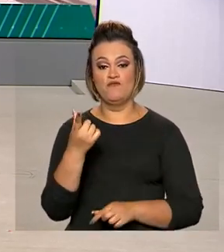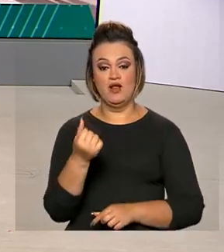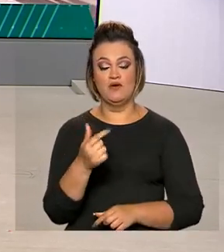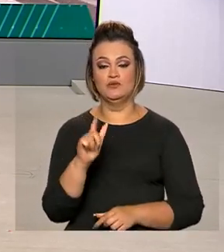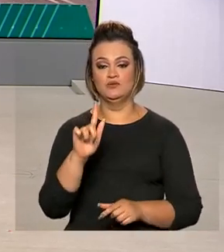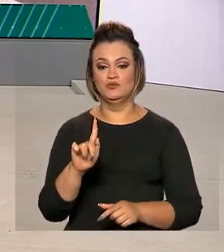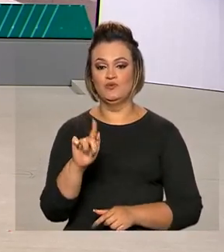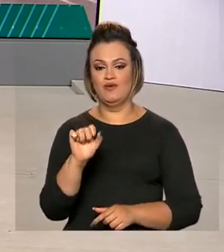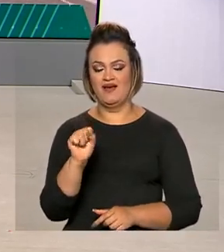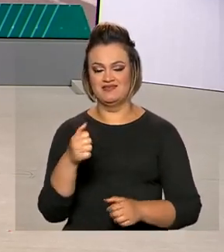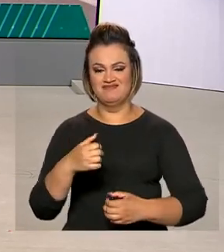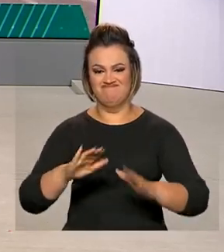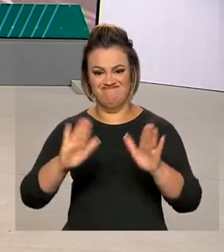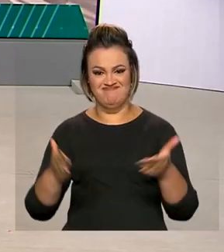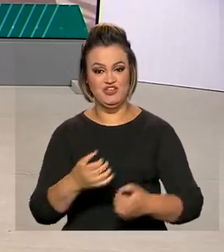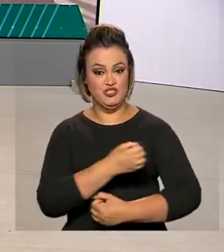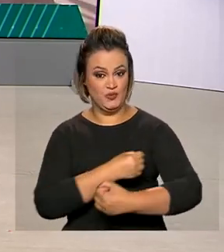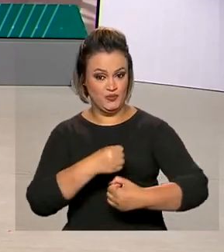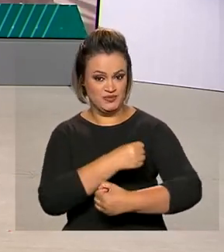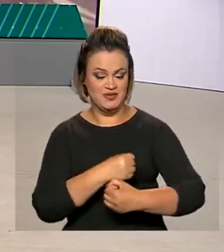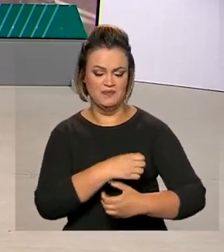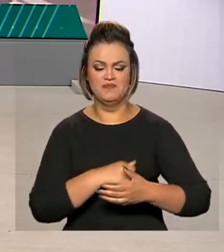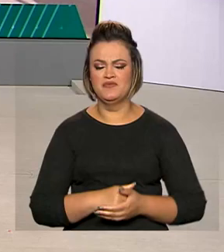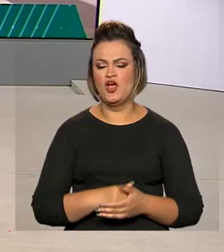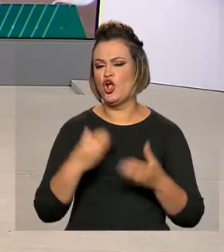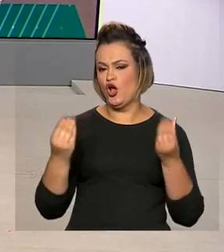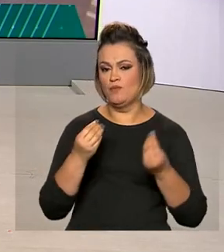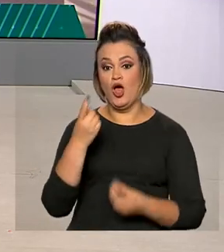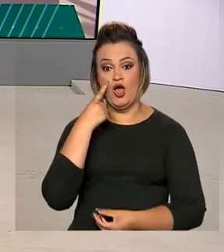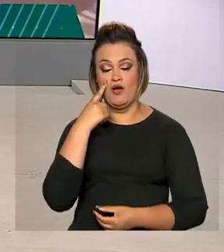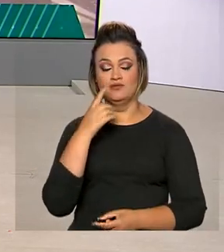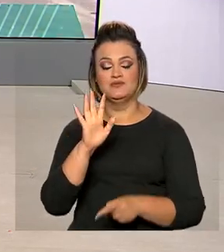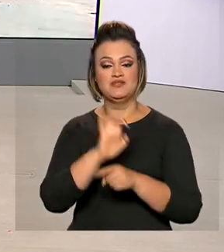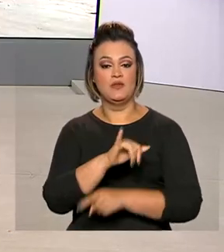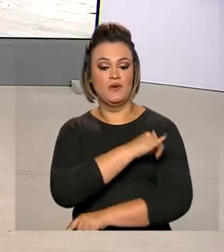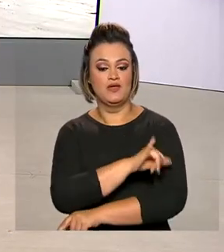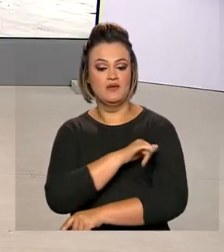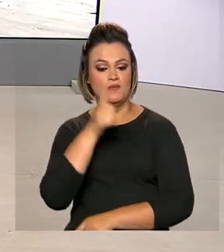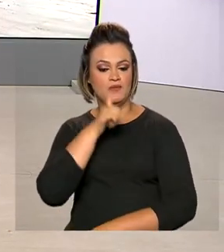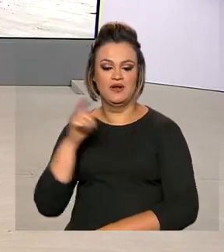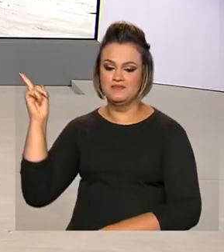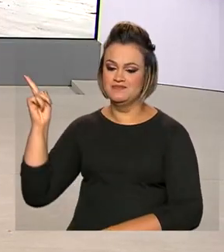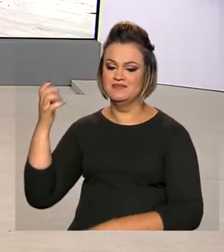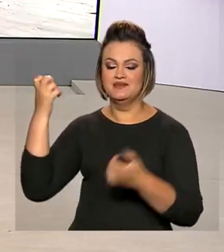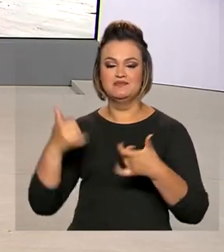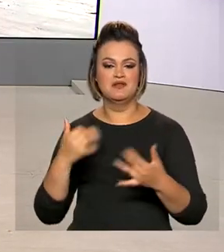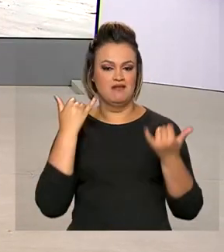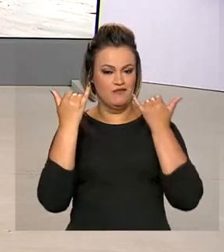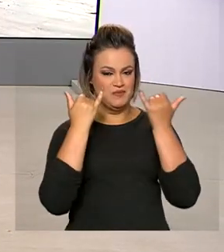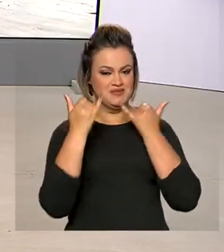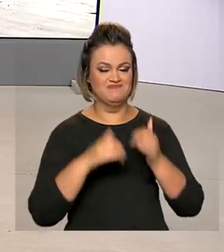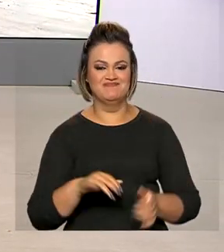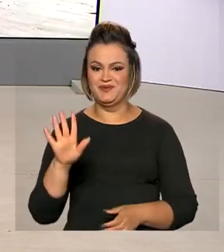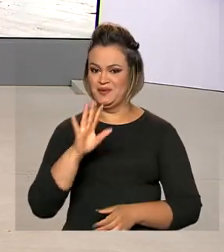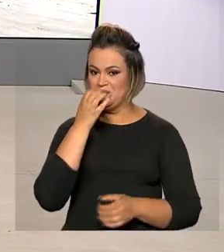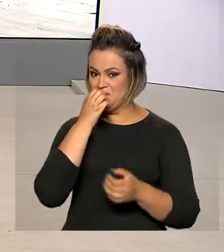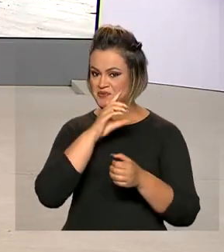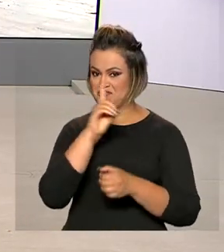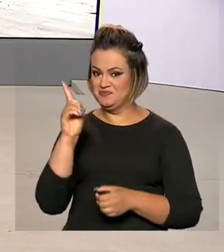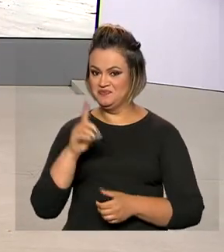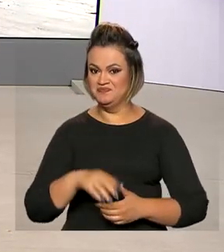gás de cozinha para as distribuidoras. Vamos ao Rio de Janeiro? Priscila Terezo traz ao vivo as informações para a gente. Priscila, bom dia.